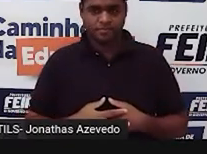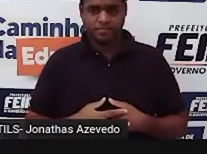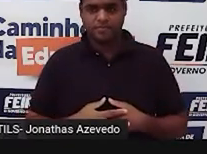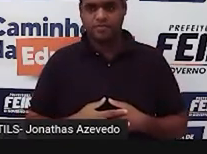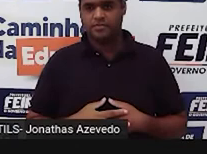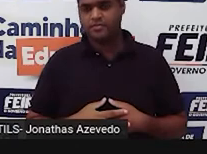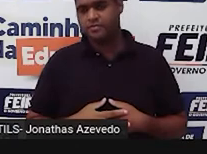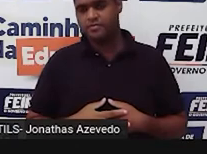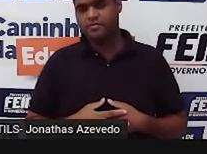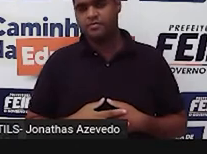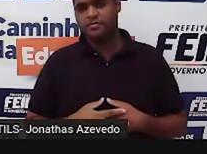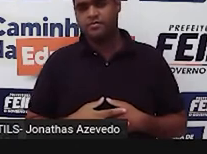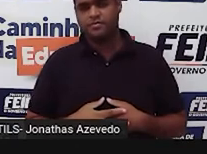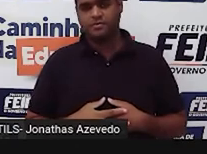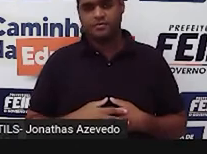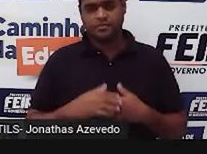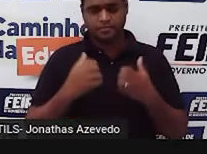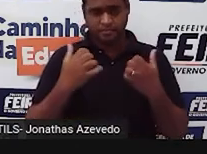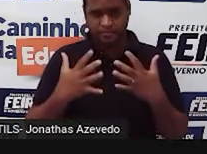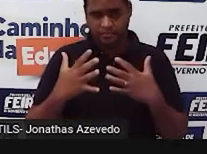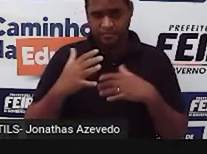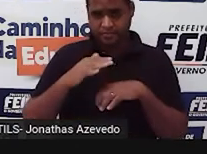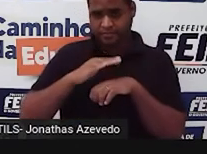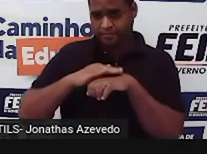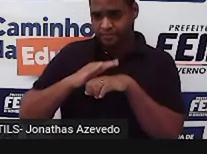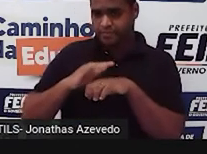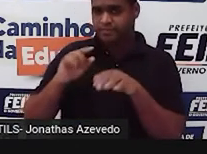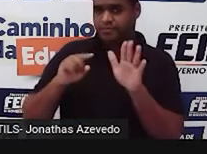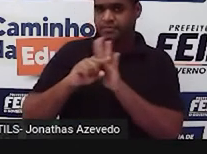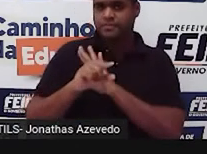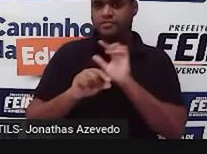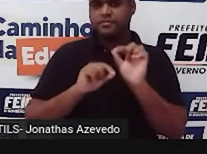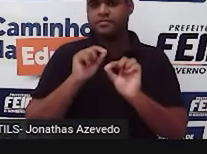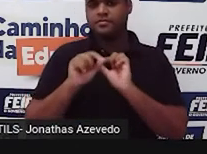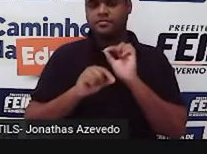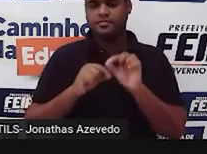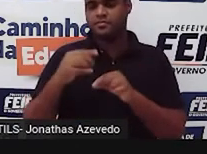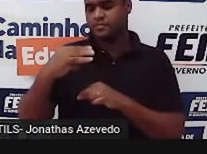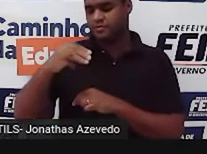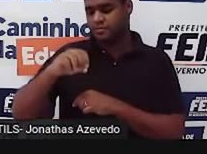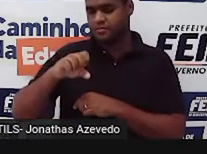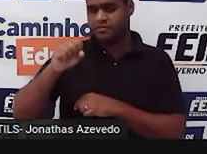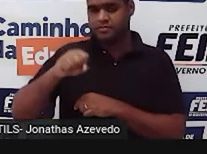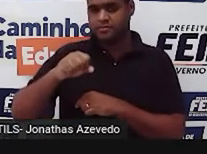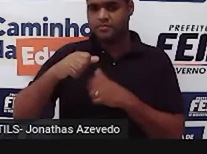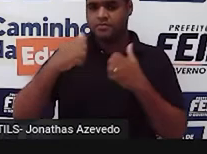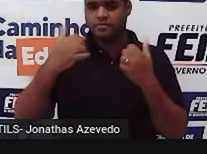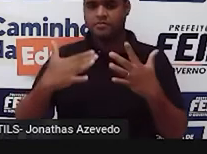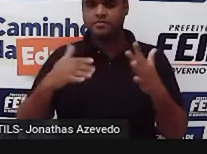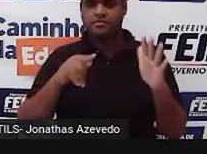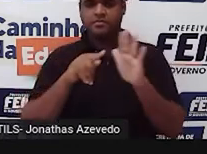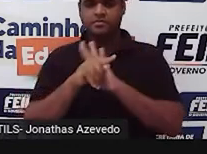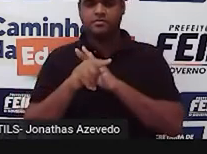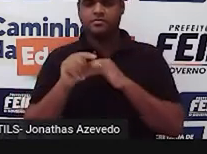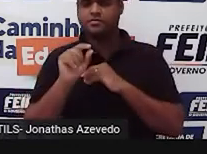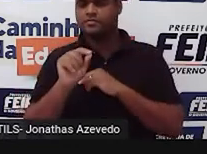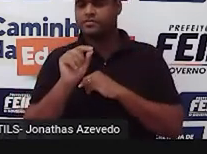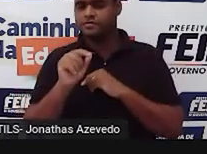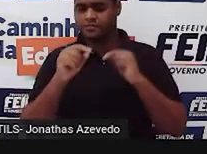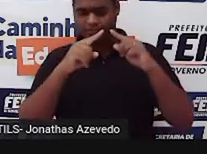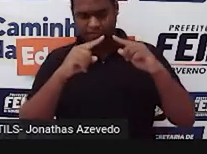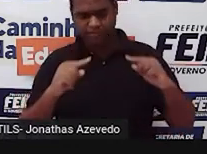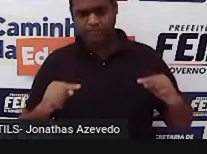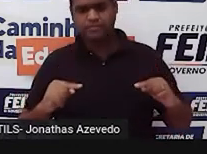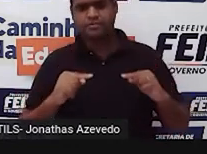lá? Procurar que pergunta é essa. 30 segundos. A pergunta deve ser o que é um triângulo